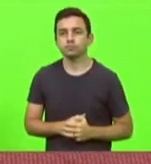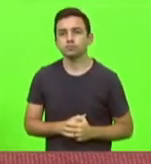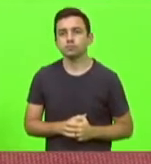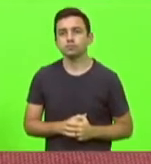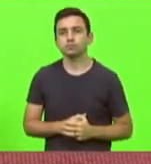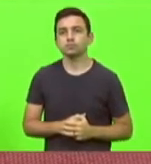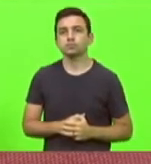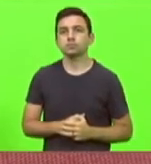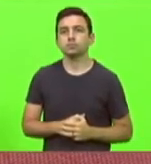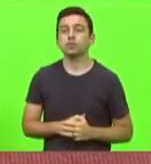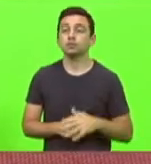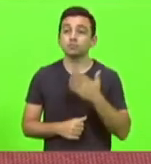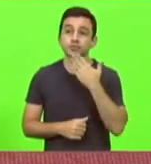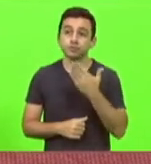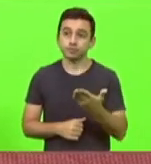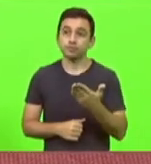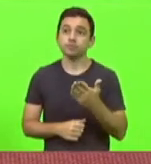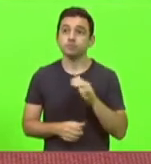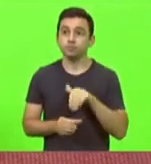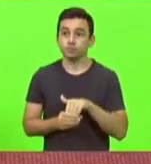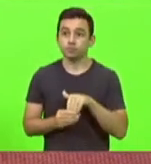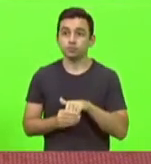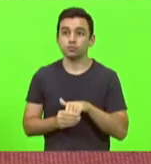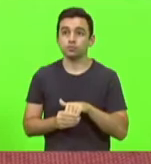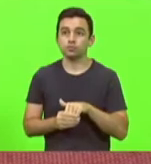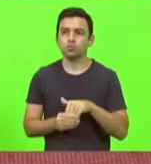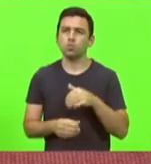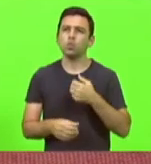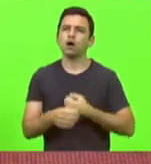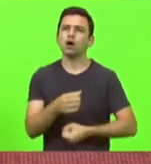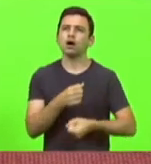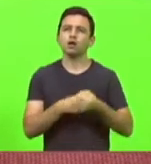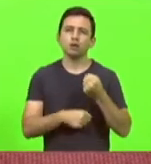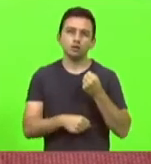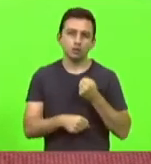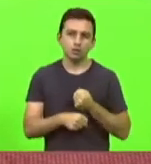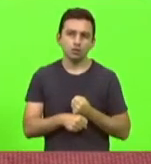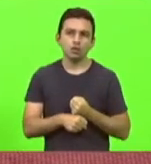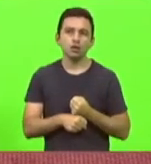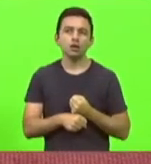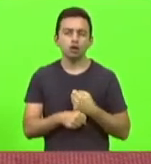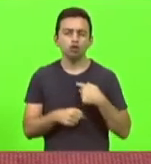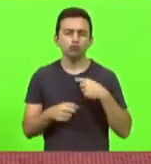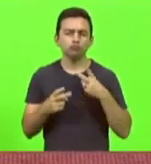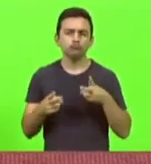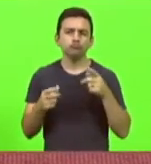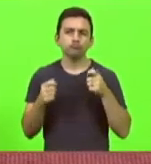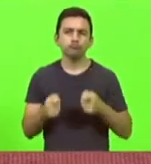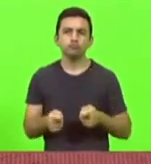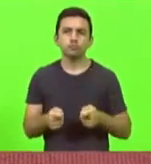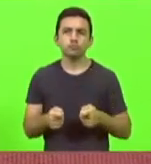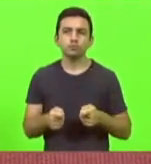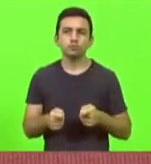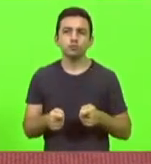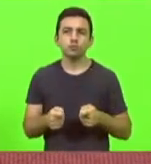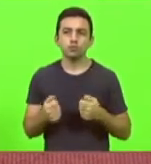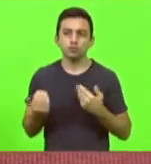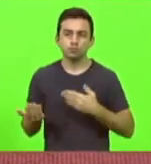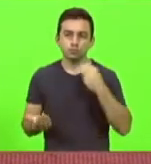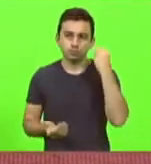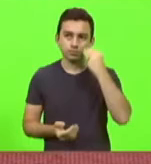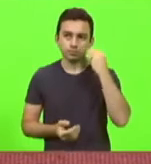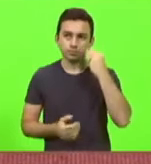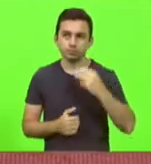A pedido de um voto de um ano atrás, eu vou seguir firme nele e dar o meu voto para o Márcio Machado.